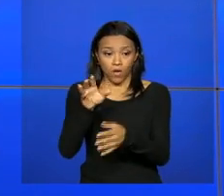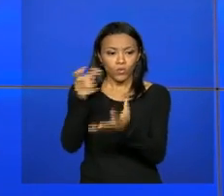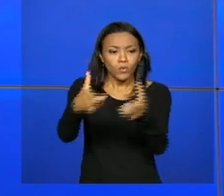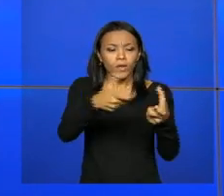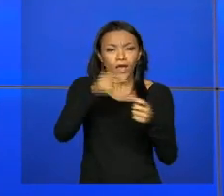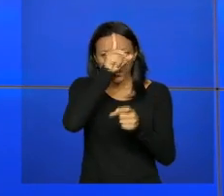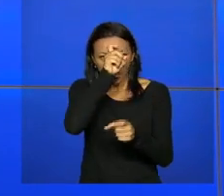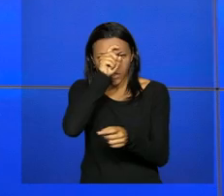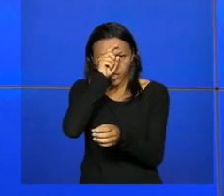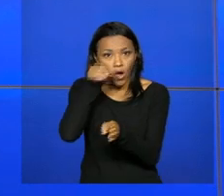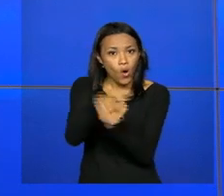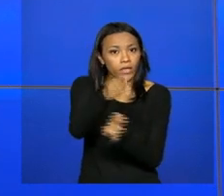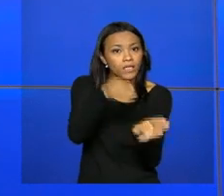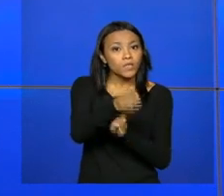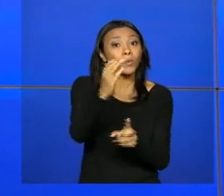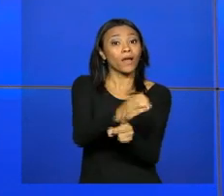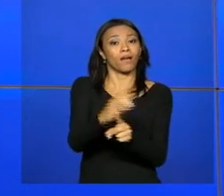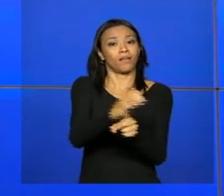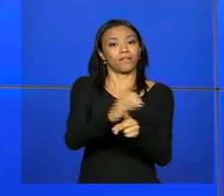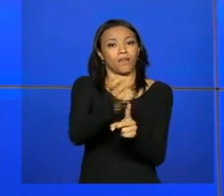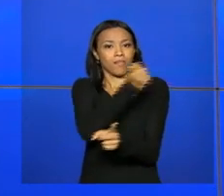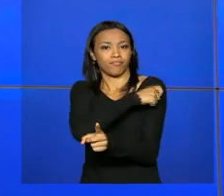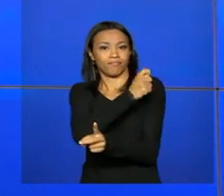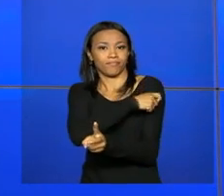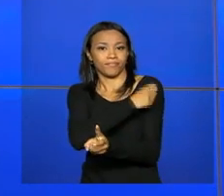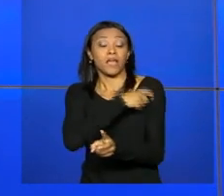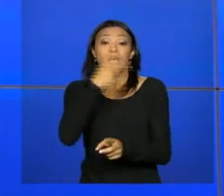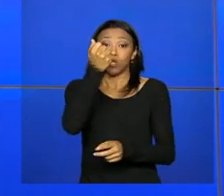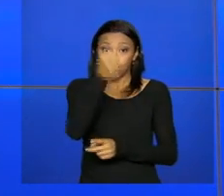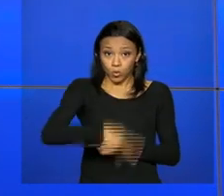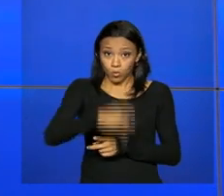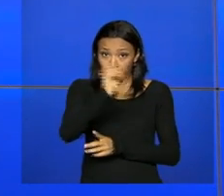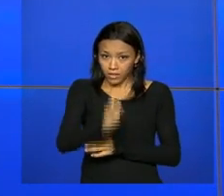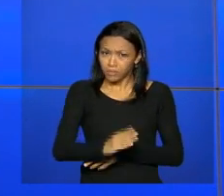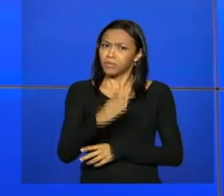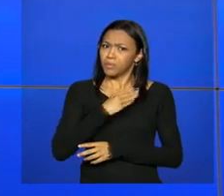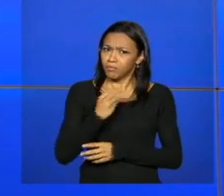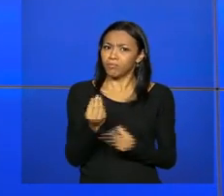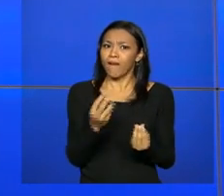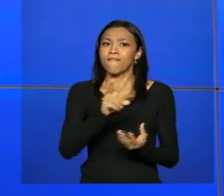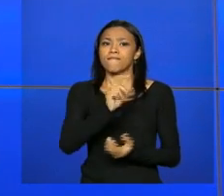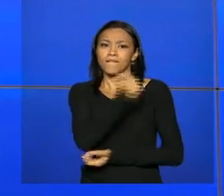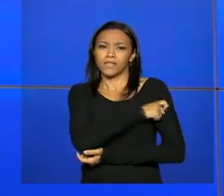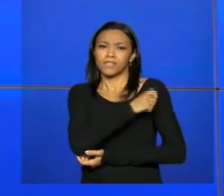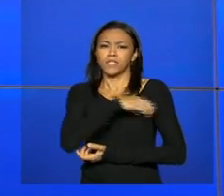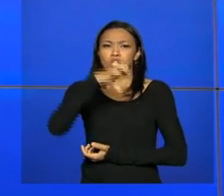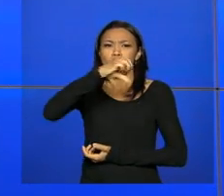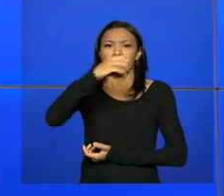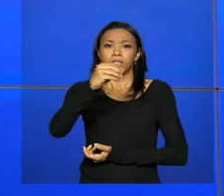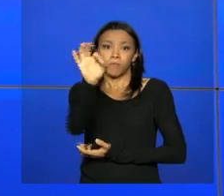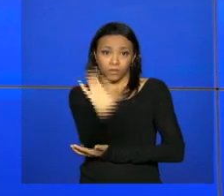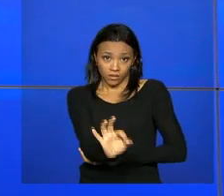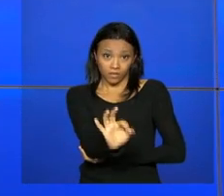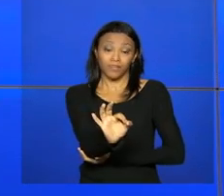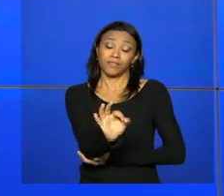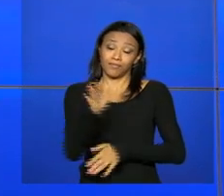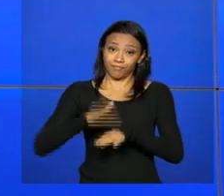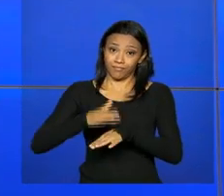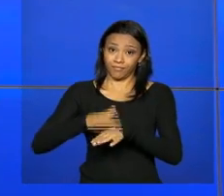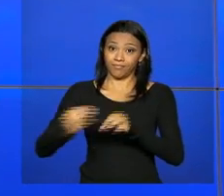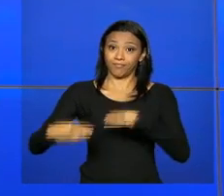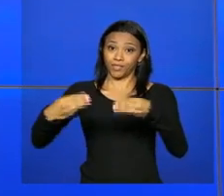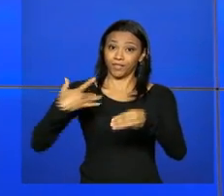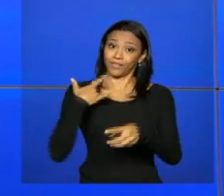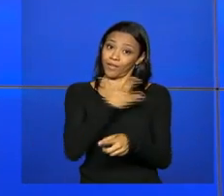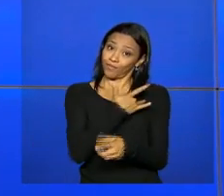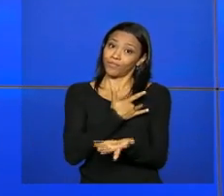aplicações. O Brasil possui hoje altos índices de cobertura das vacinas, cerca de 90% segundo o Ministério